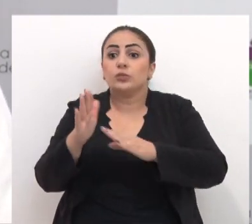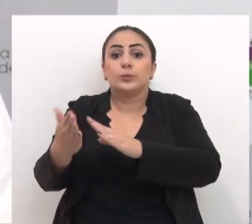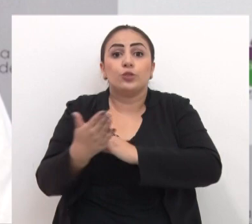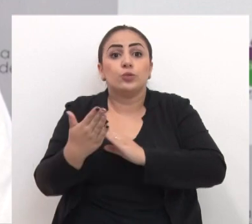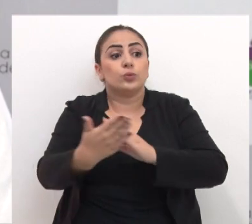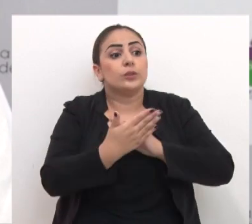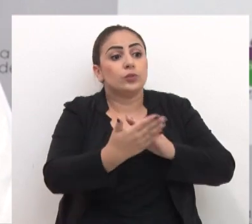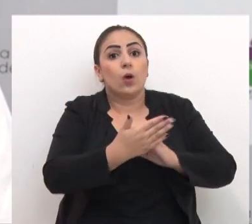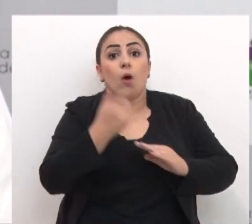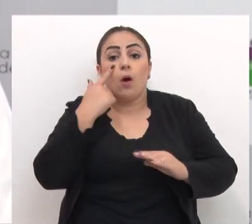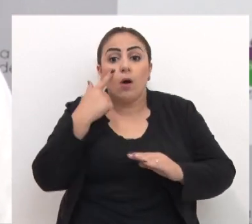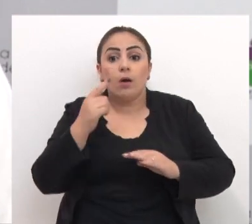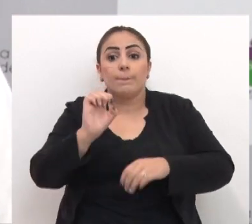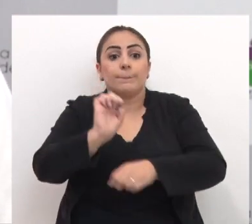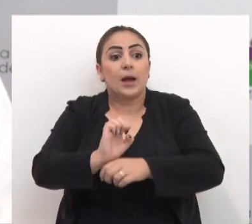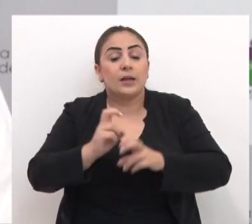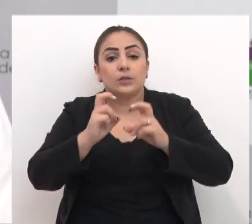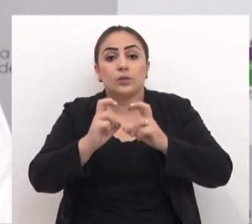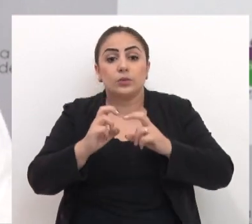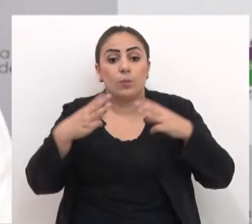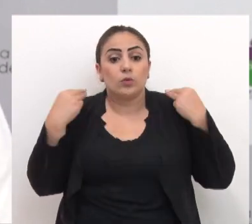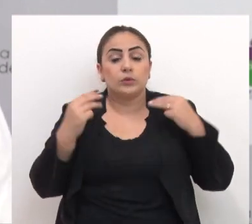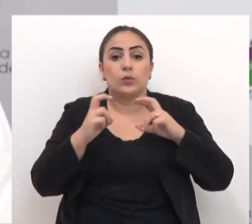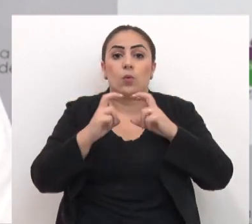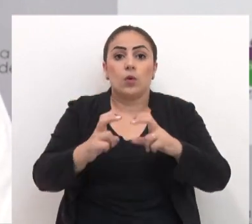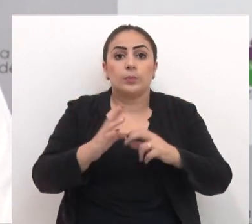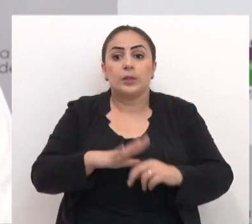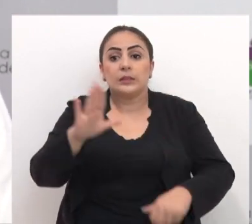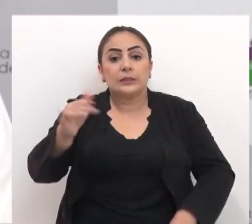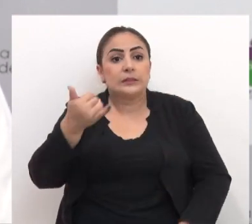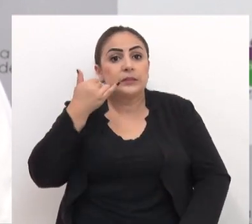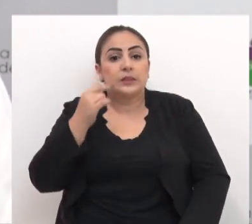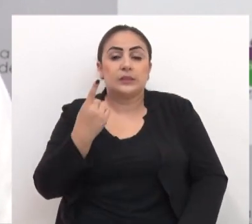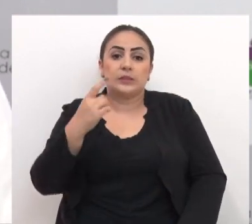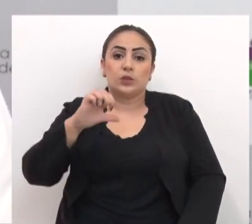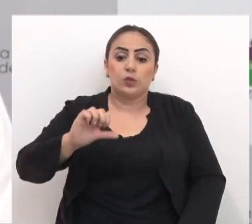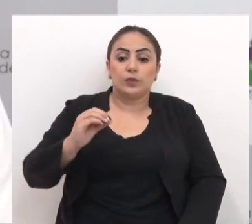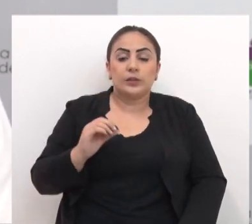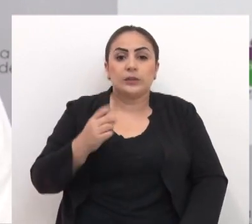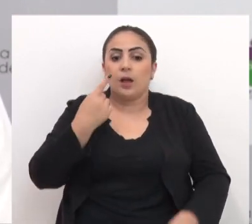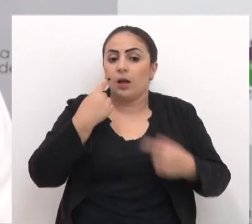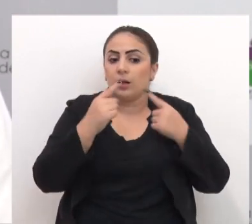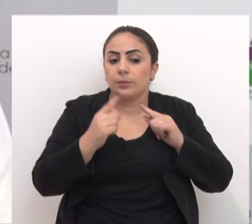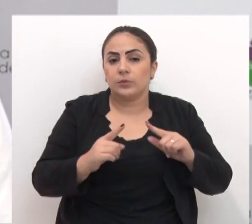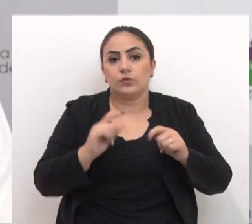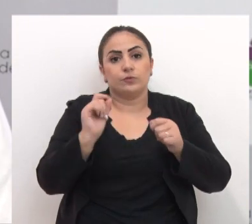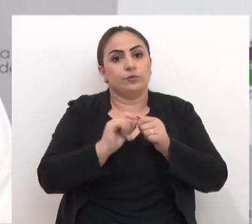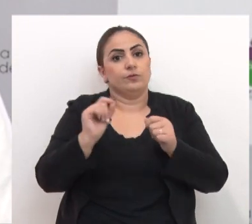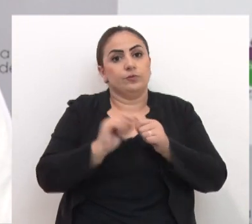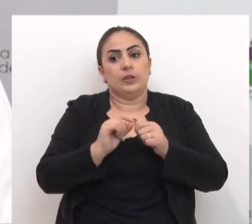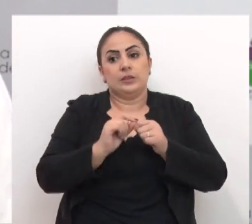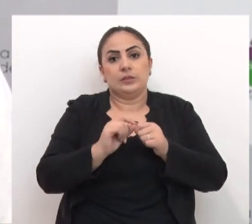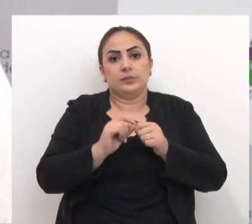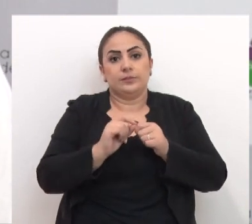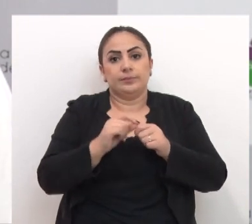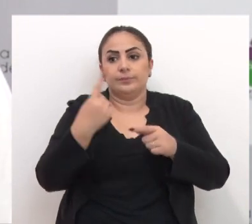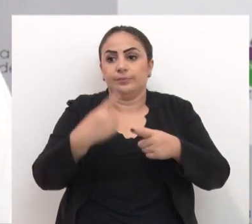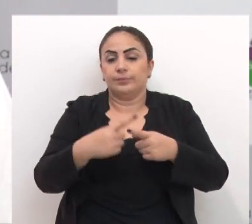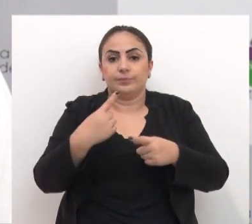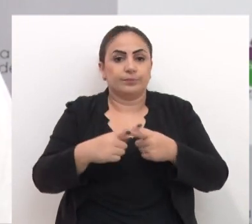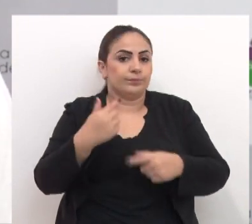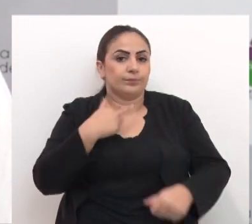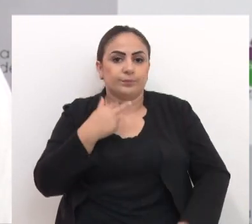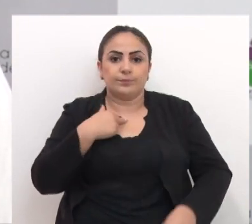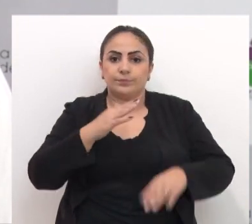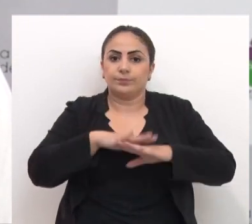peça socorro peça socorro faça com o motorista pare o ônibus chame o 190 e denuncie vá fazer